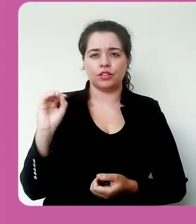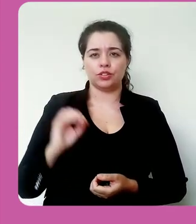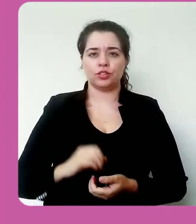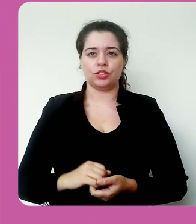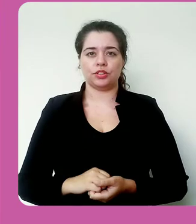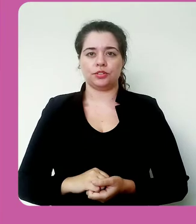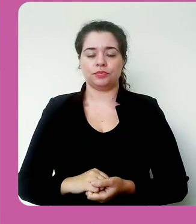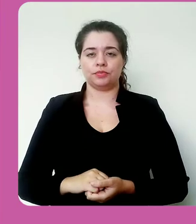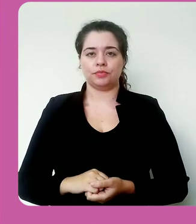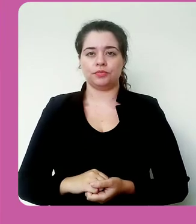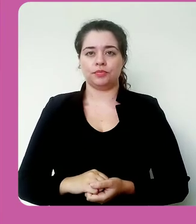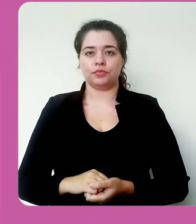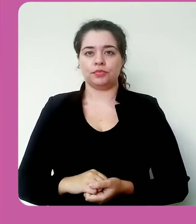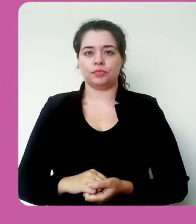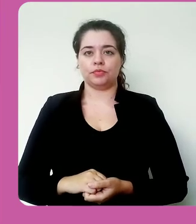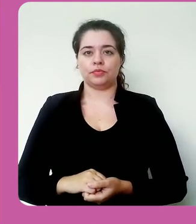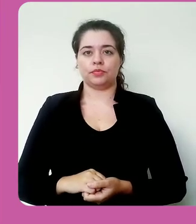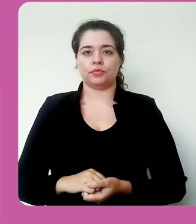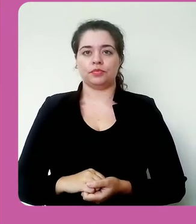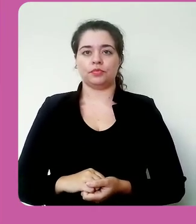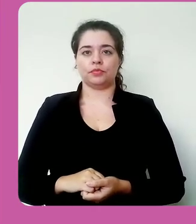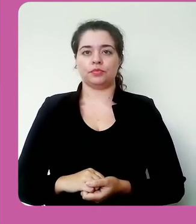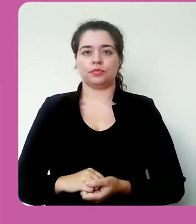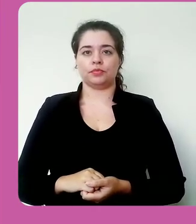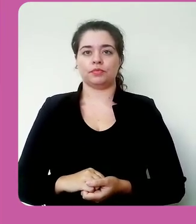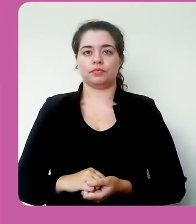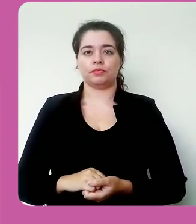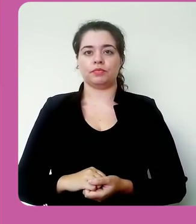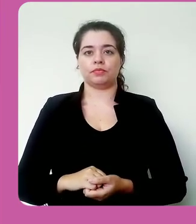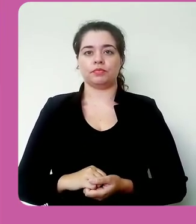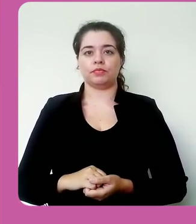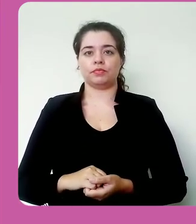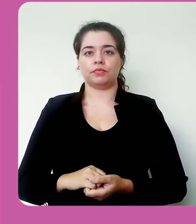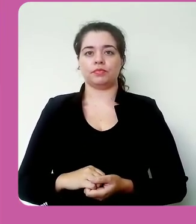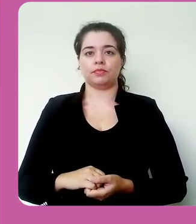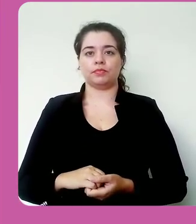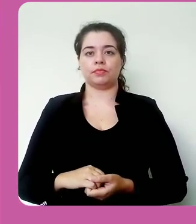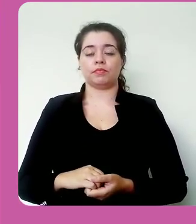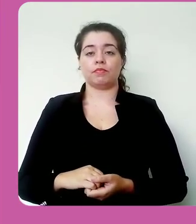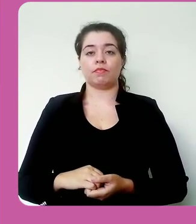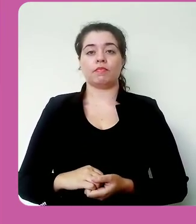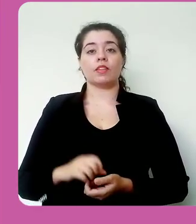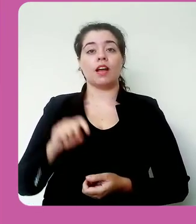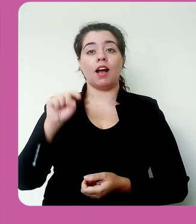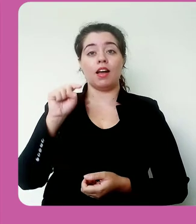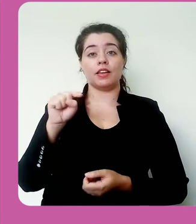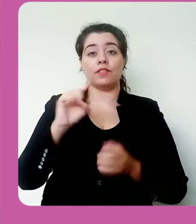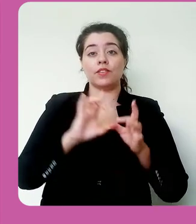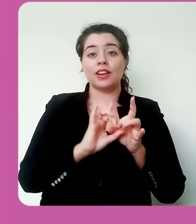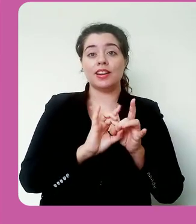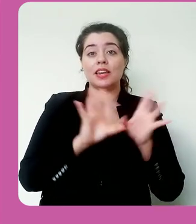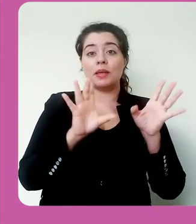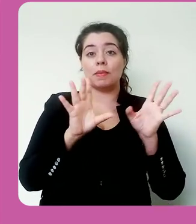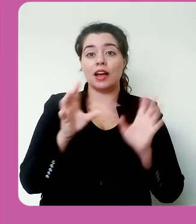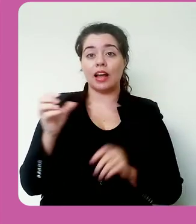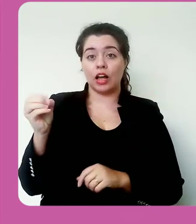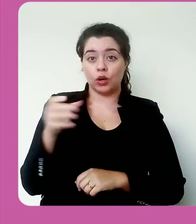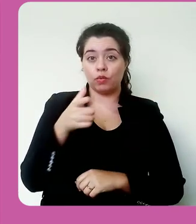E vou dizer aqui, ó, permitiu um novo envio. Sim.